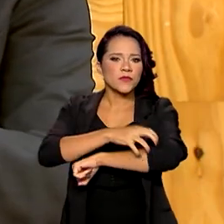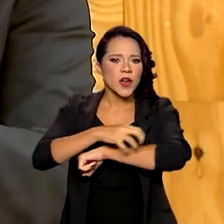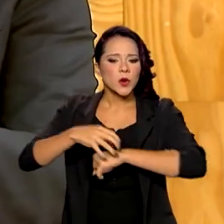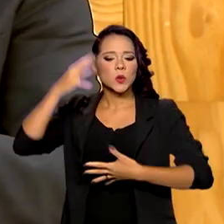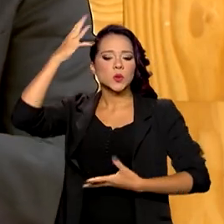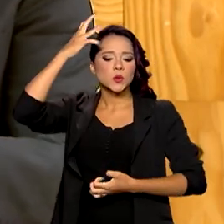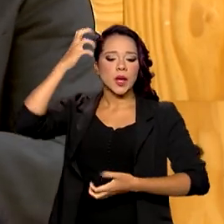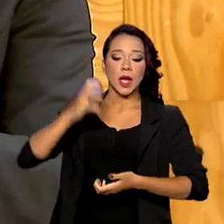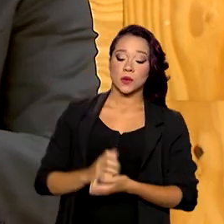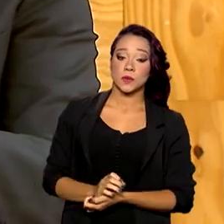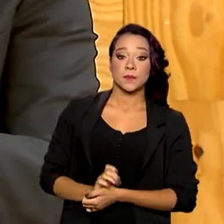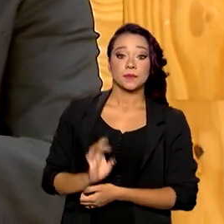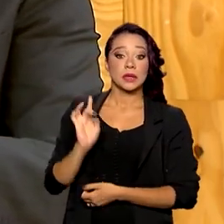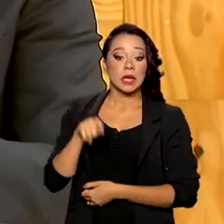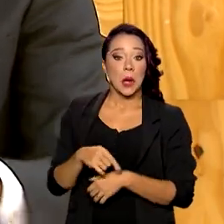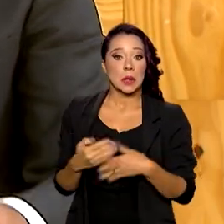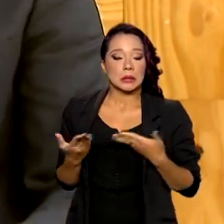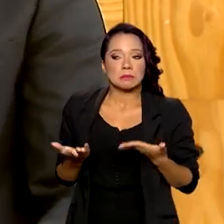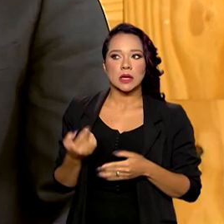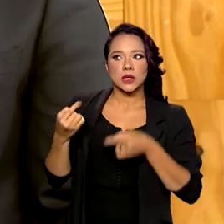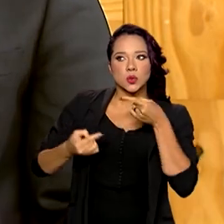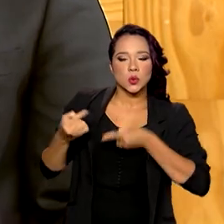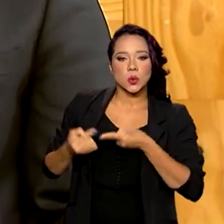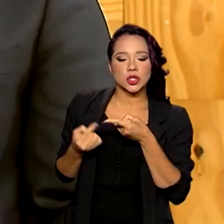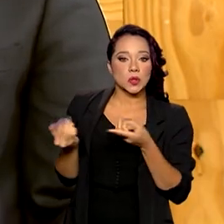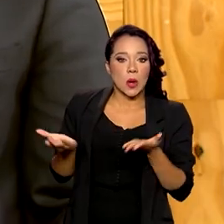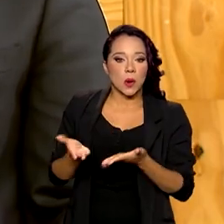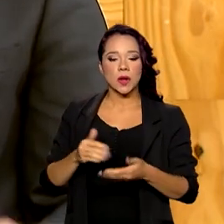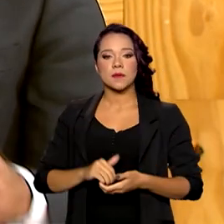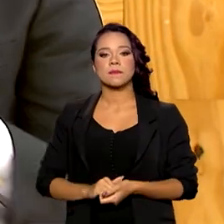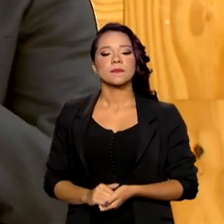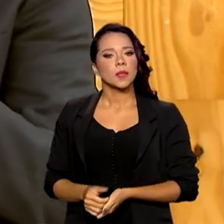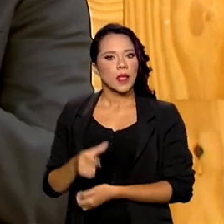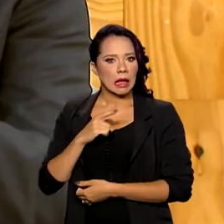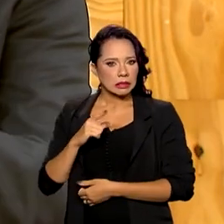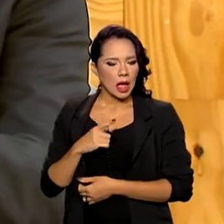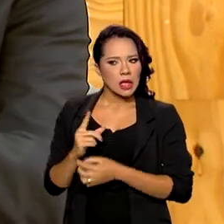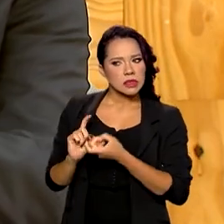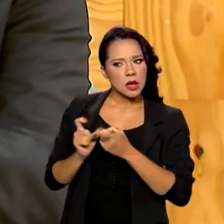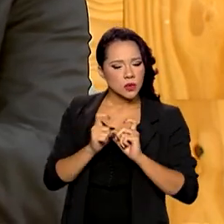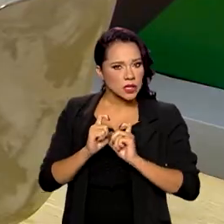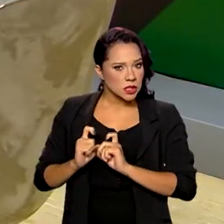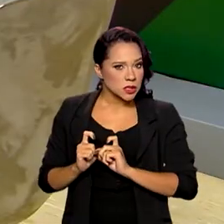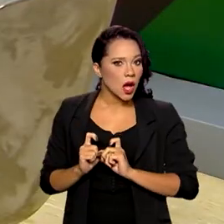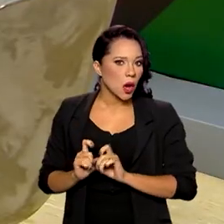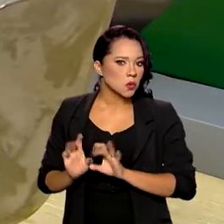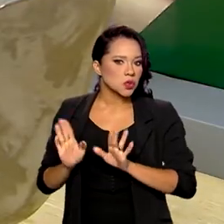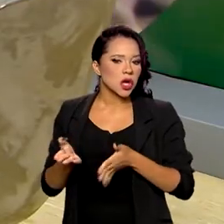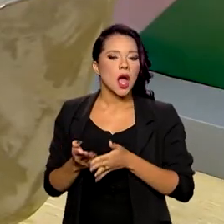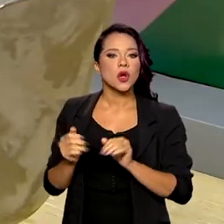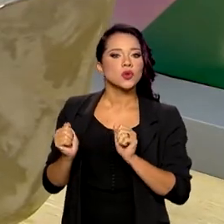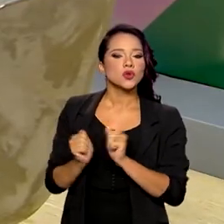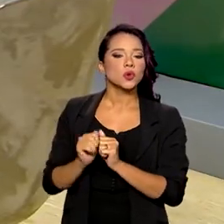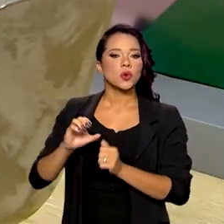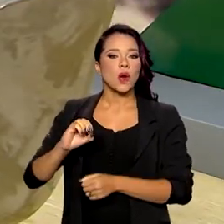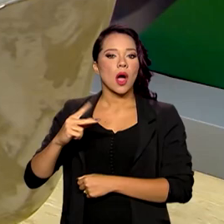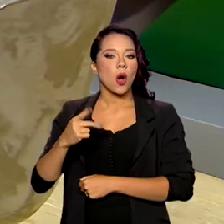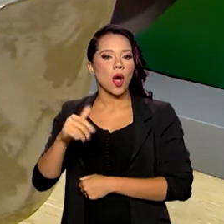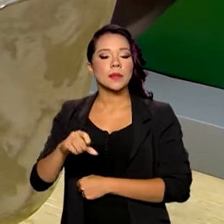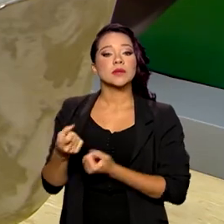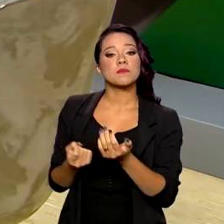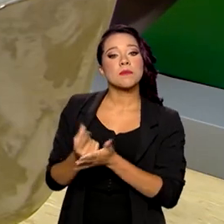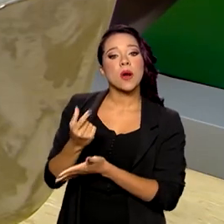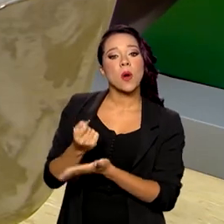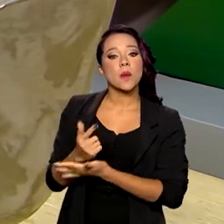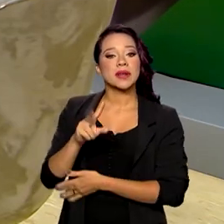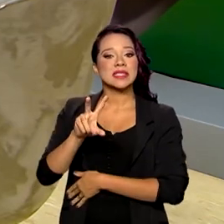que é o que está mais sendo discutido nesse momento. Existe uma negociação por intermédio da Opras para a aquisição